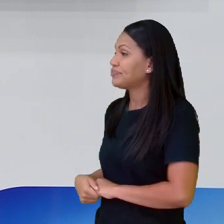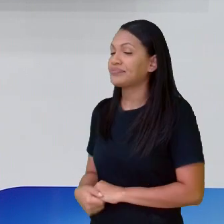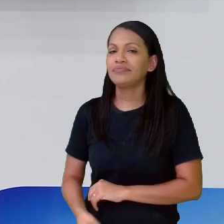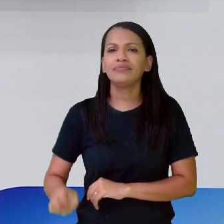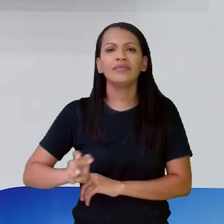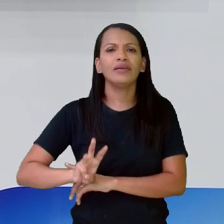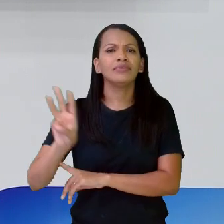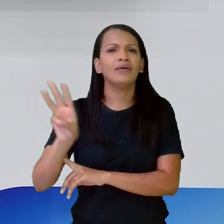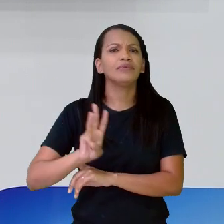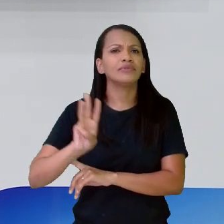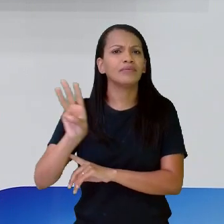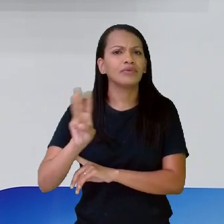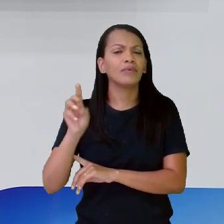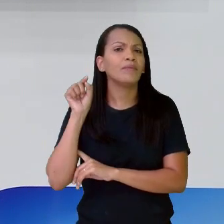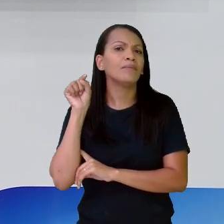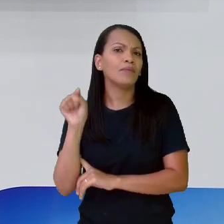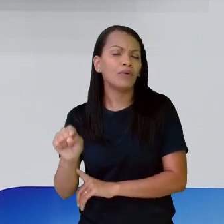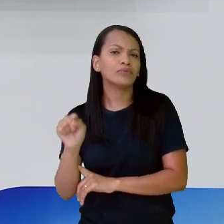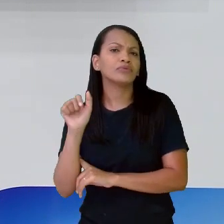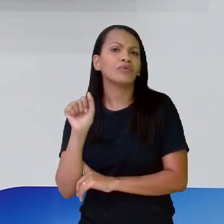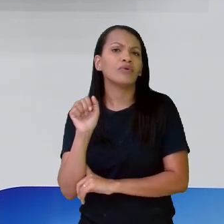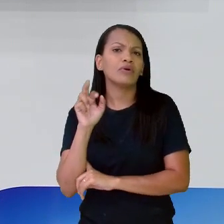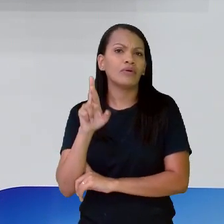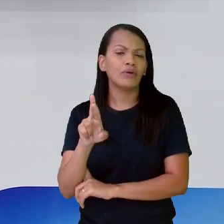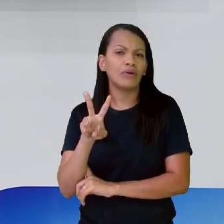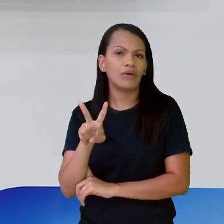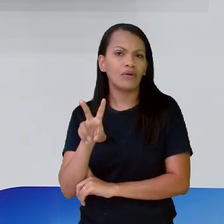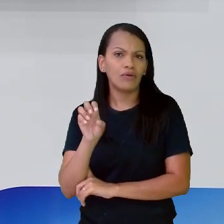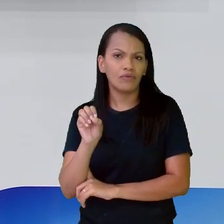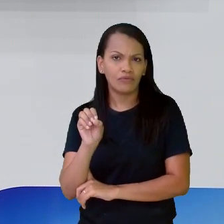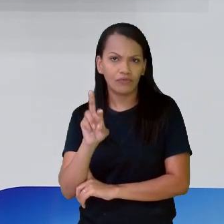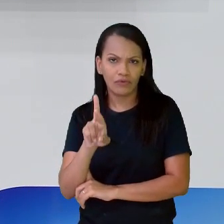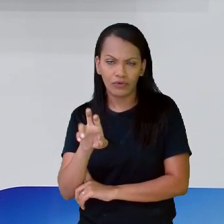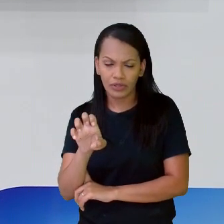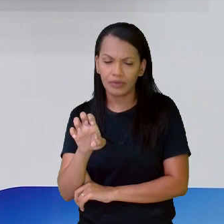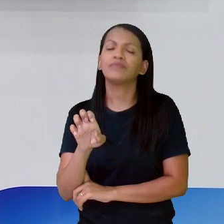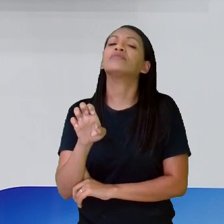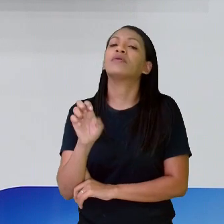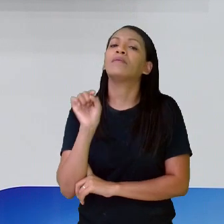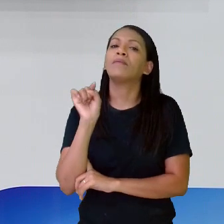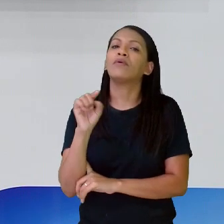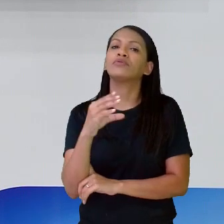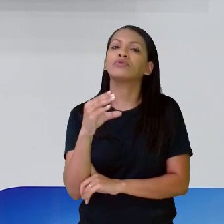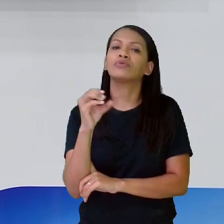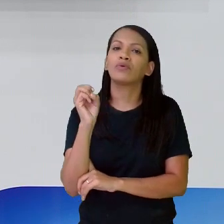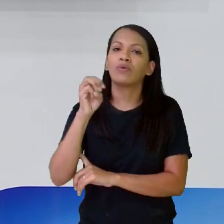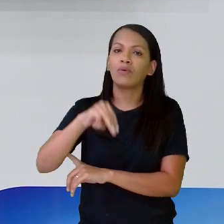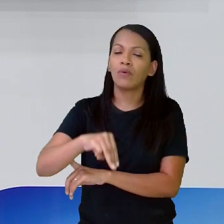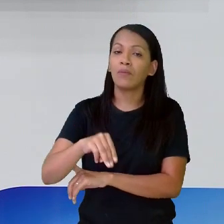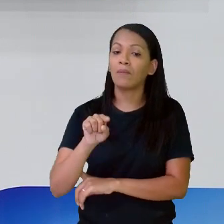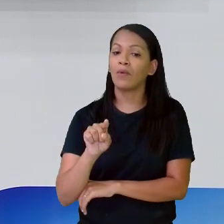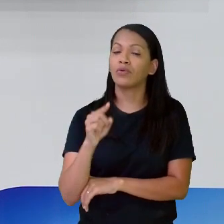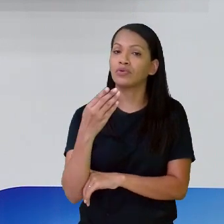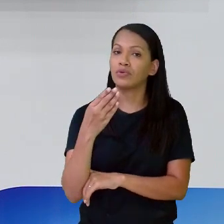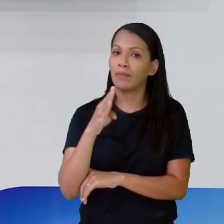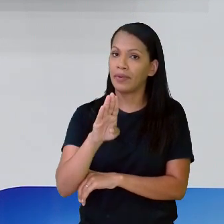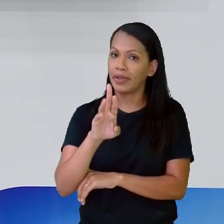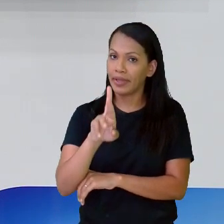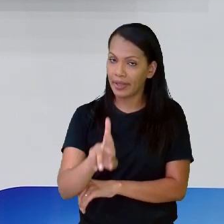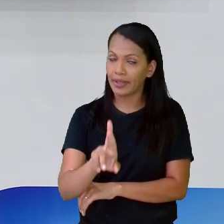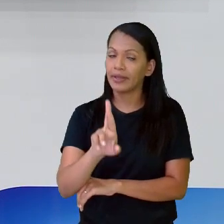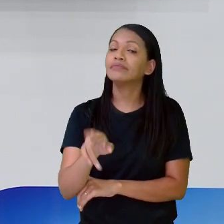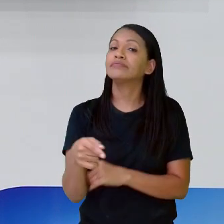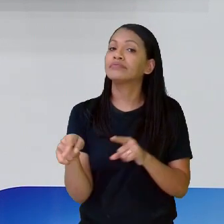.arvoressemacento.com.br. O